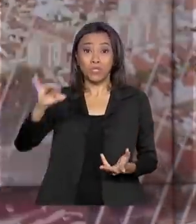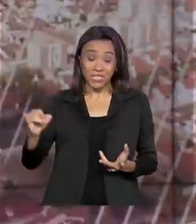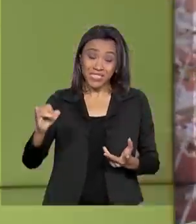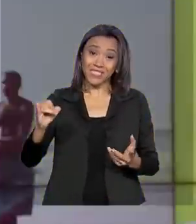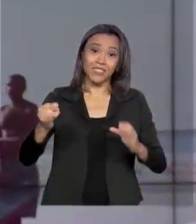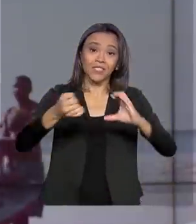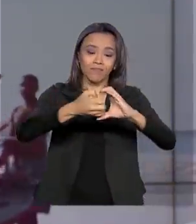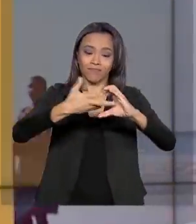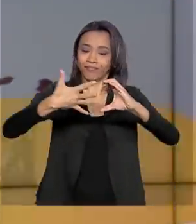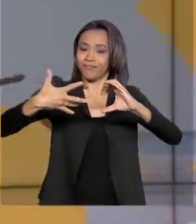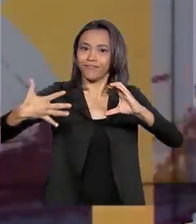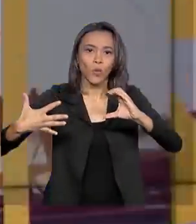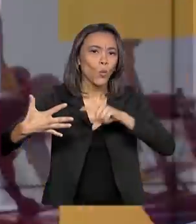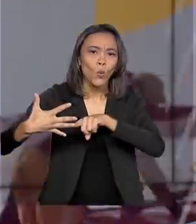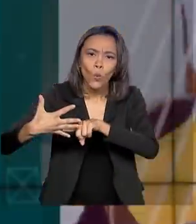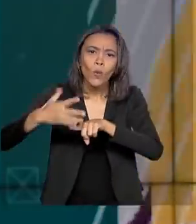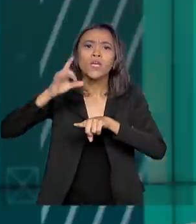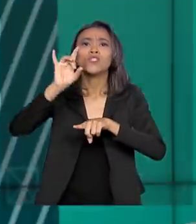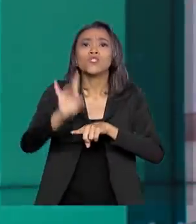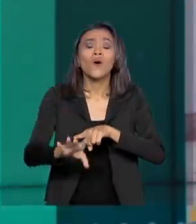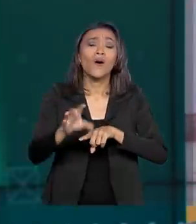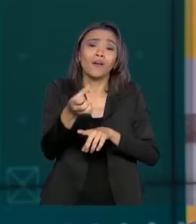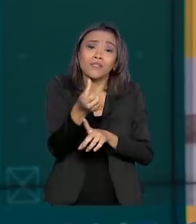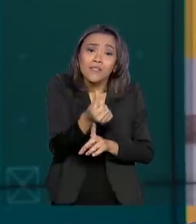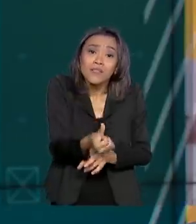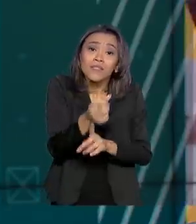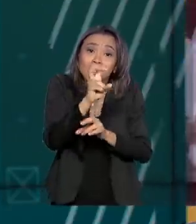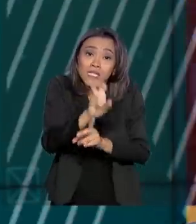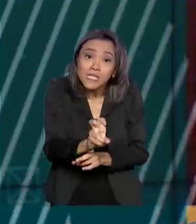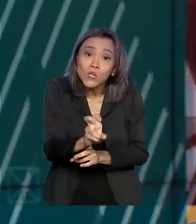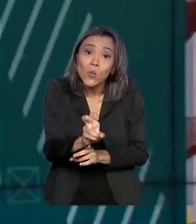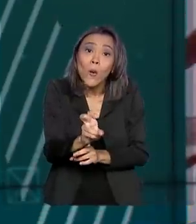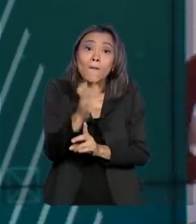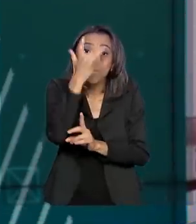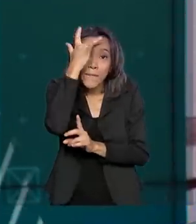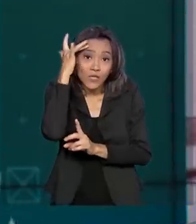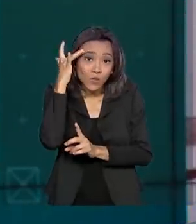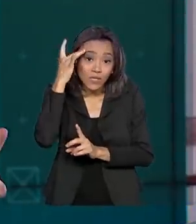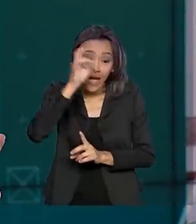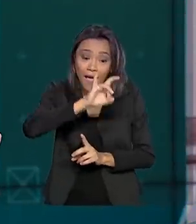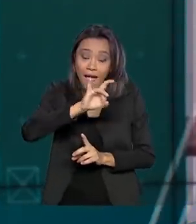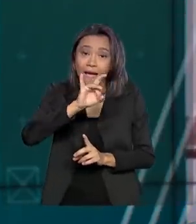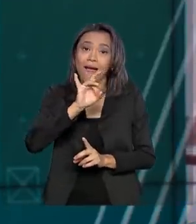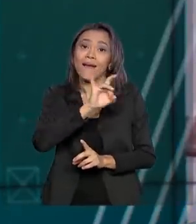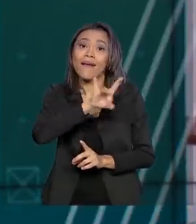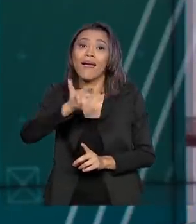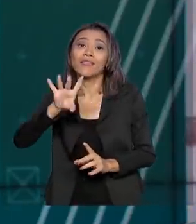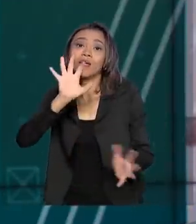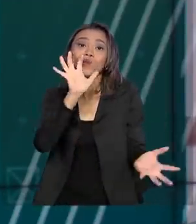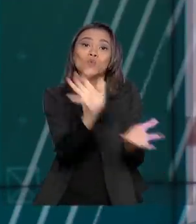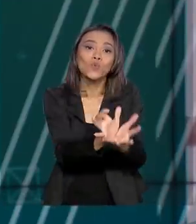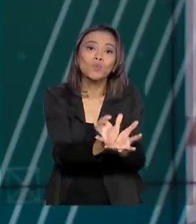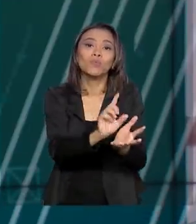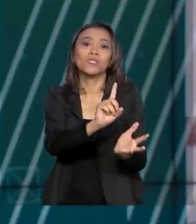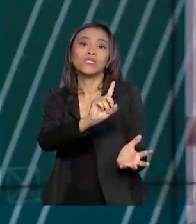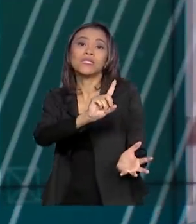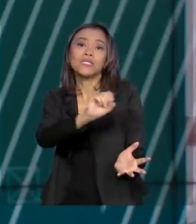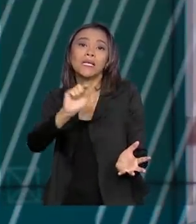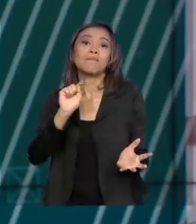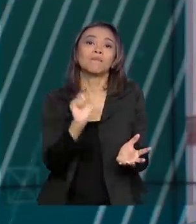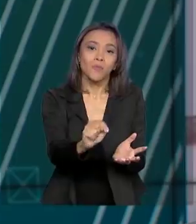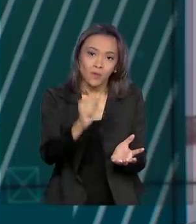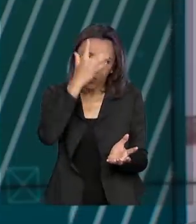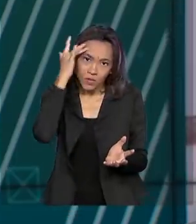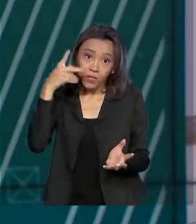Raras, aquelas que afetam apenas 65 pessoas a cada 100 mil habitantes. Uma caminhada no Parque da